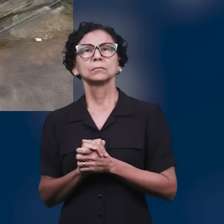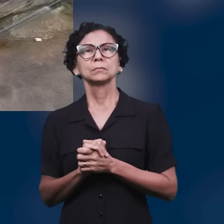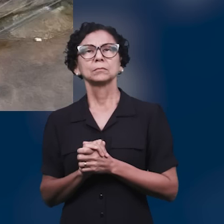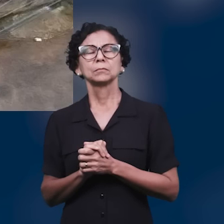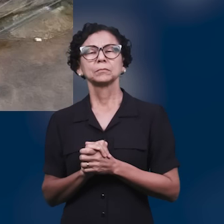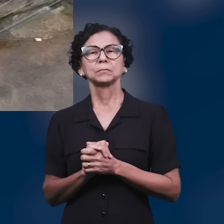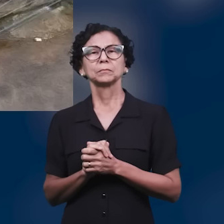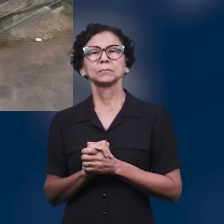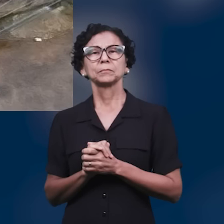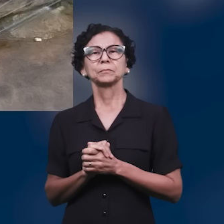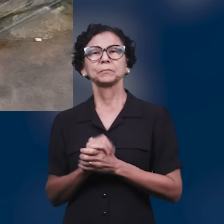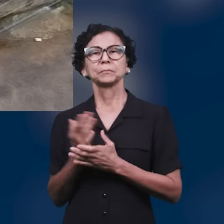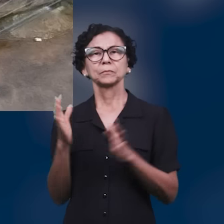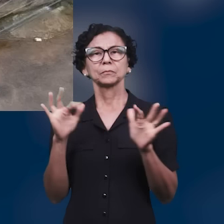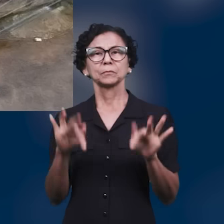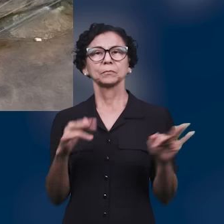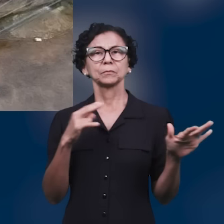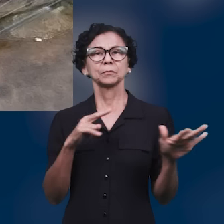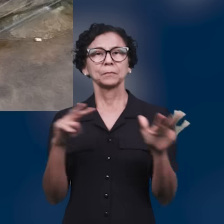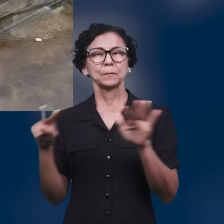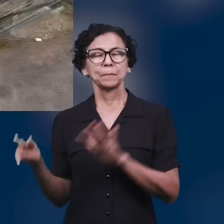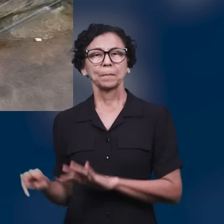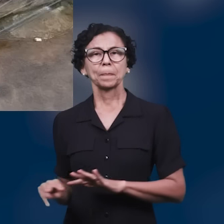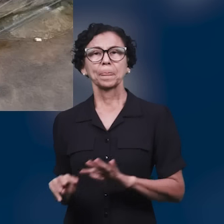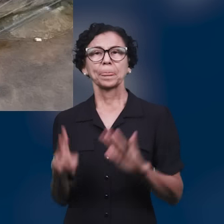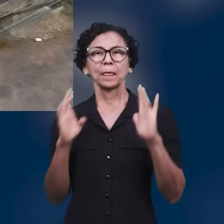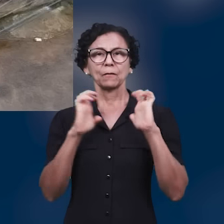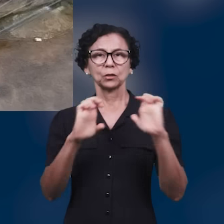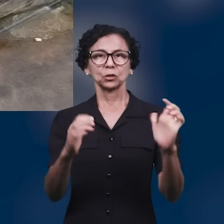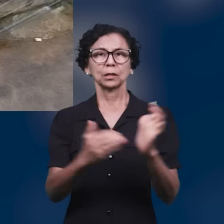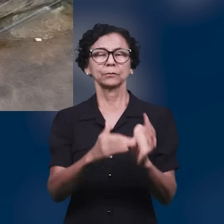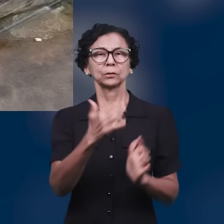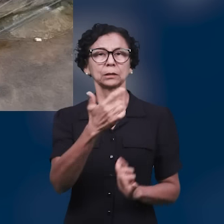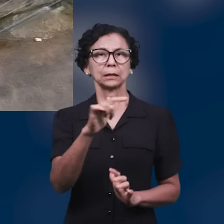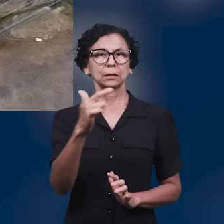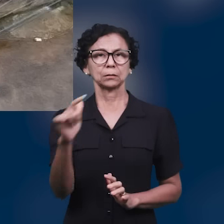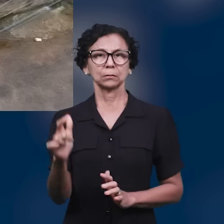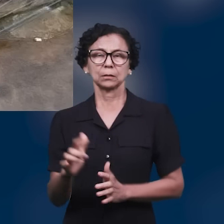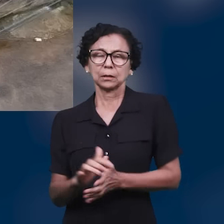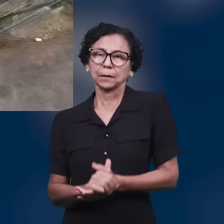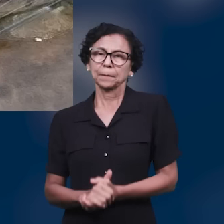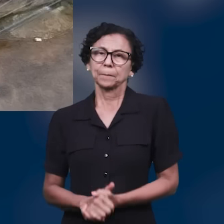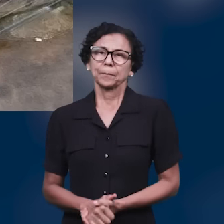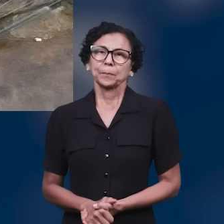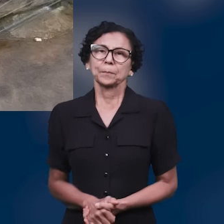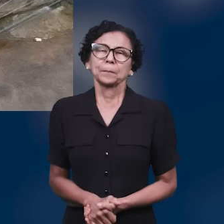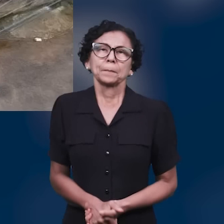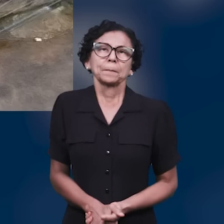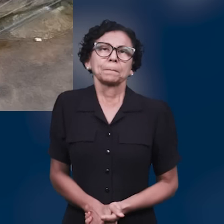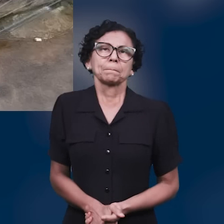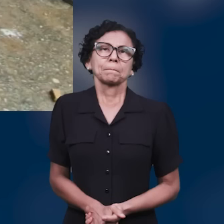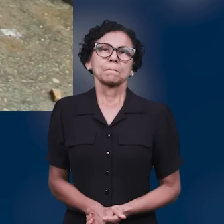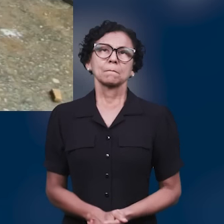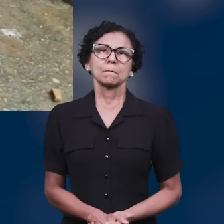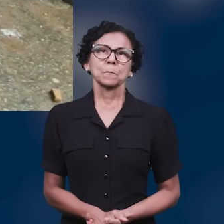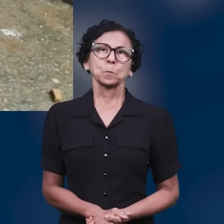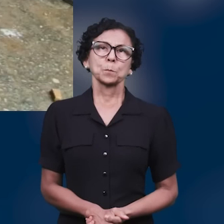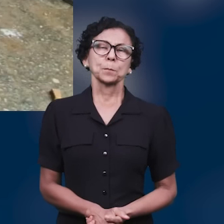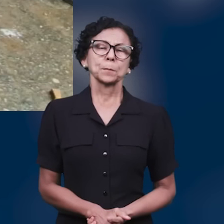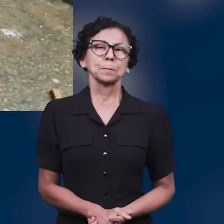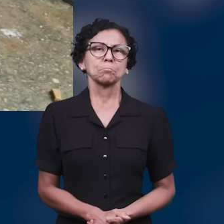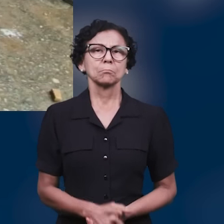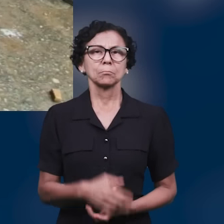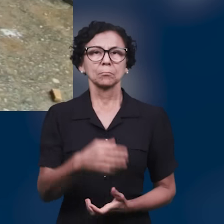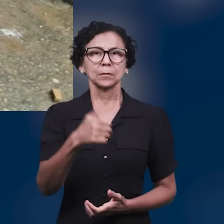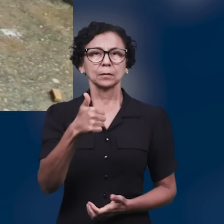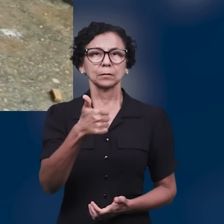No último final de semana, aconteceu o Evangelho Sem Fronteiras, na cidade de Petrópolis, região serrana do Rio de Janeiro. Na ocasião, cerca